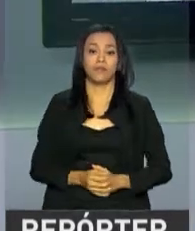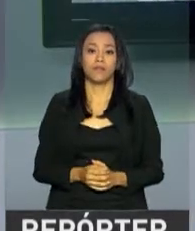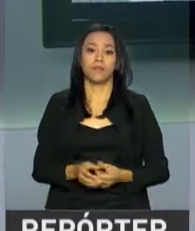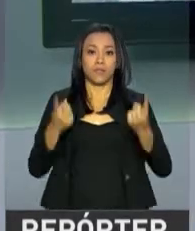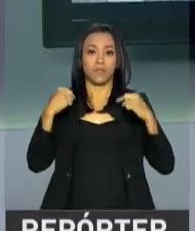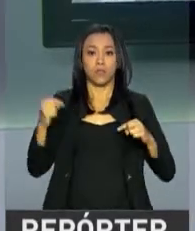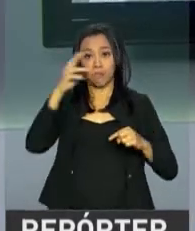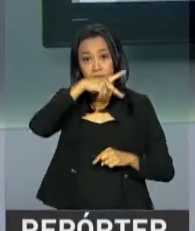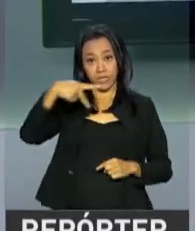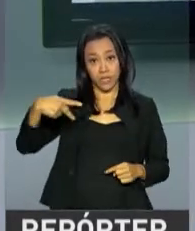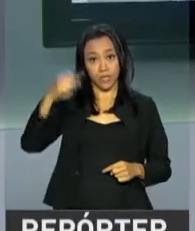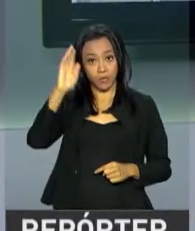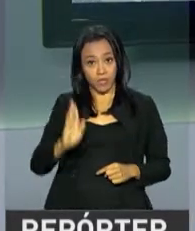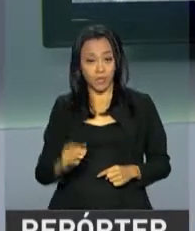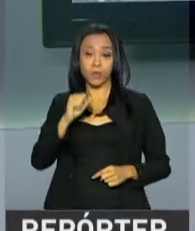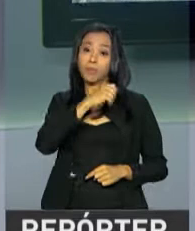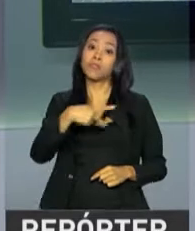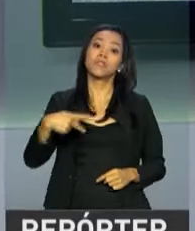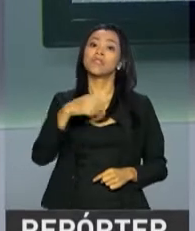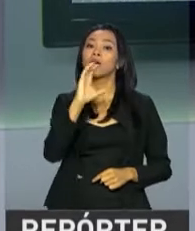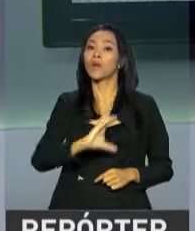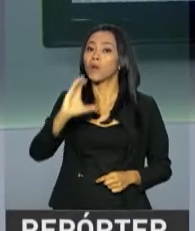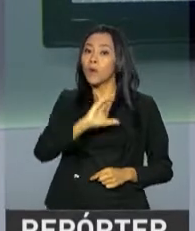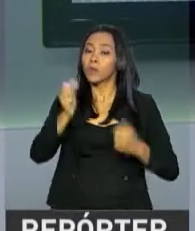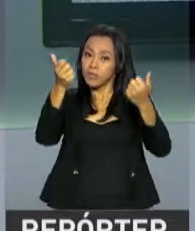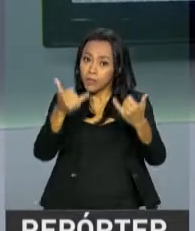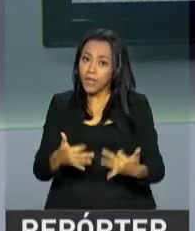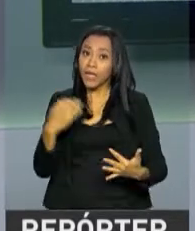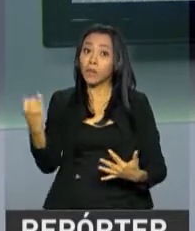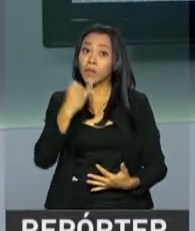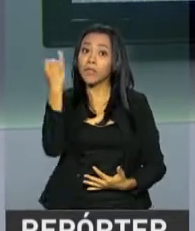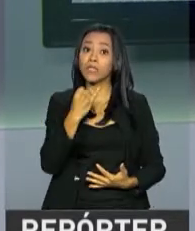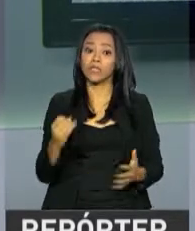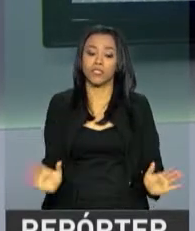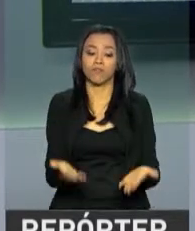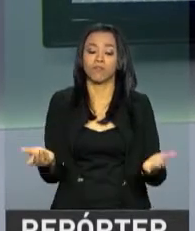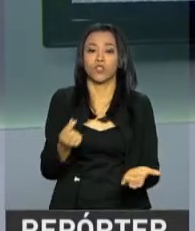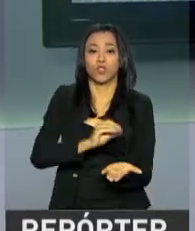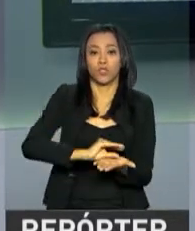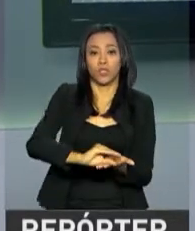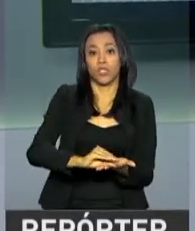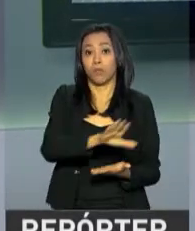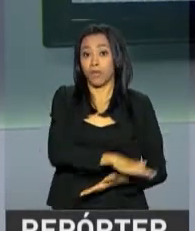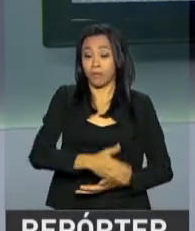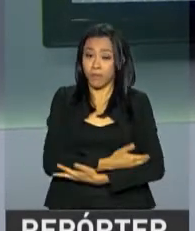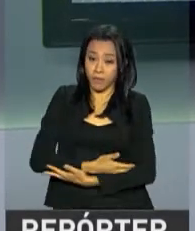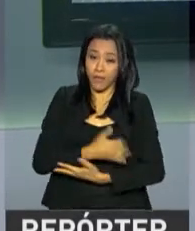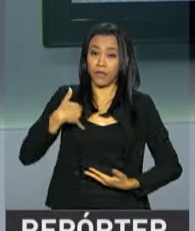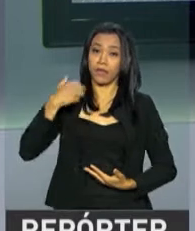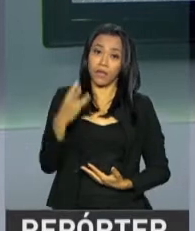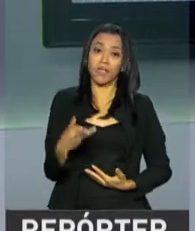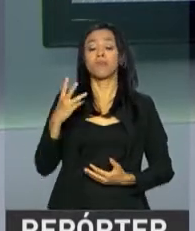Presidentes do Brasil e da Colômbia destacaram a importância do investimento na primeira infância como forma de combater as desigualdades e